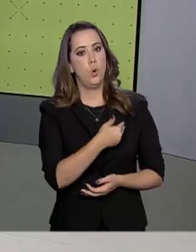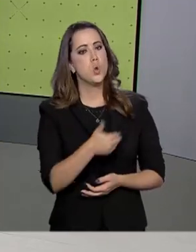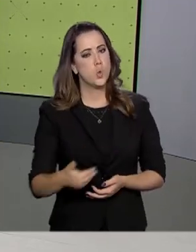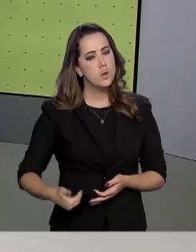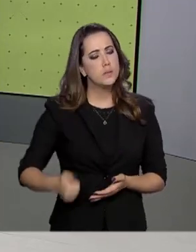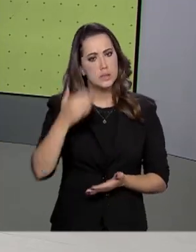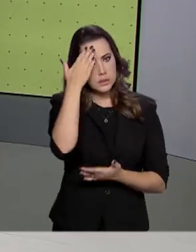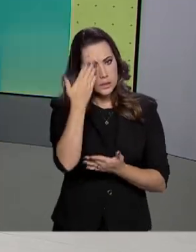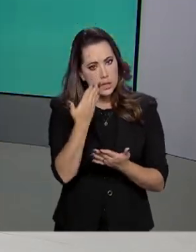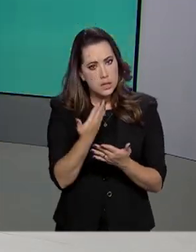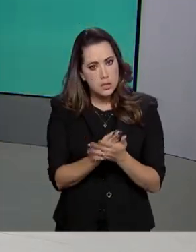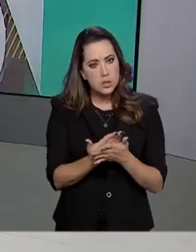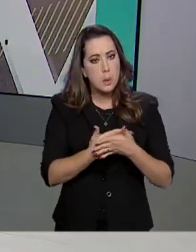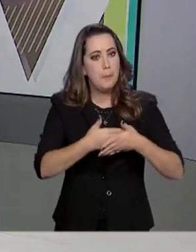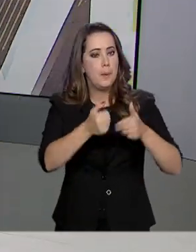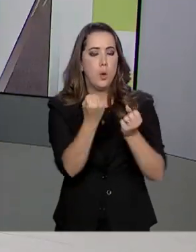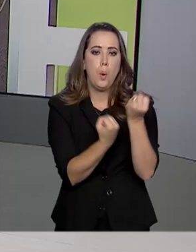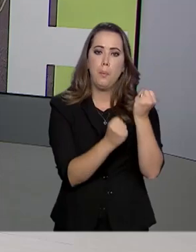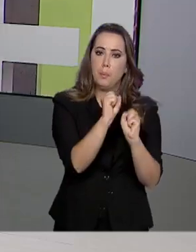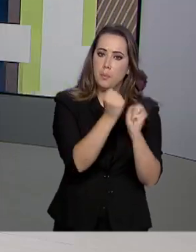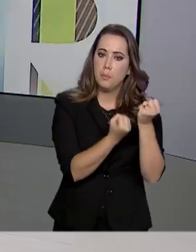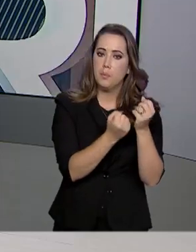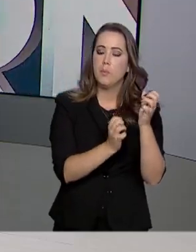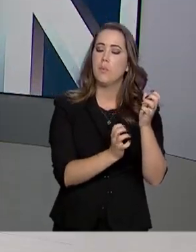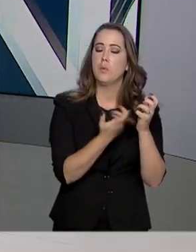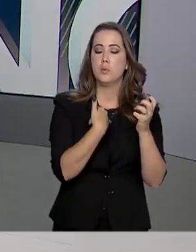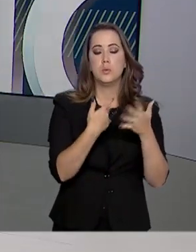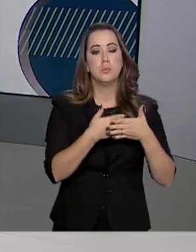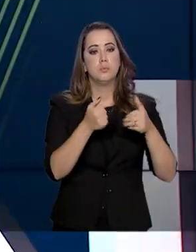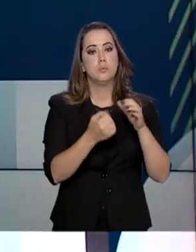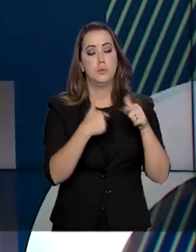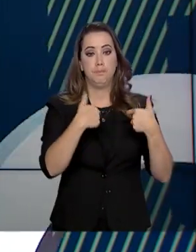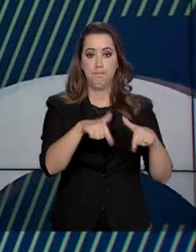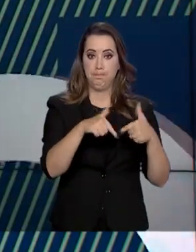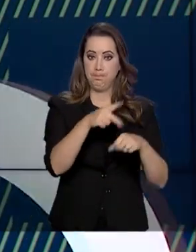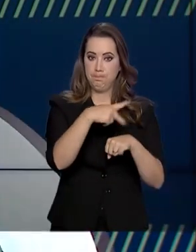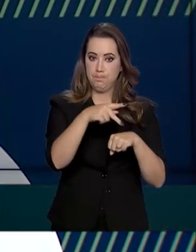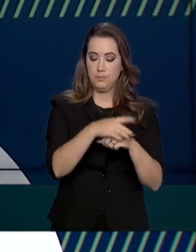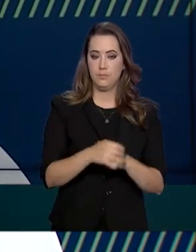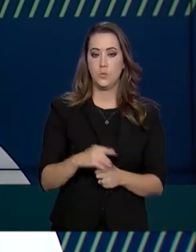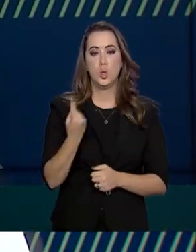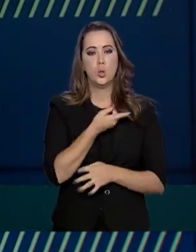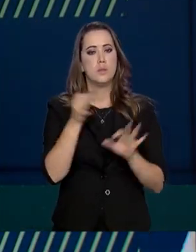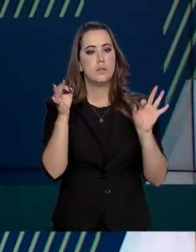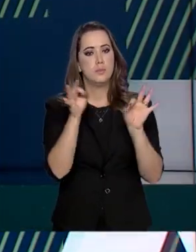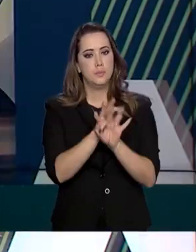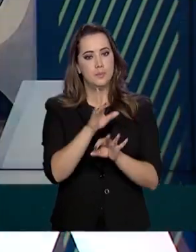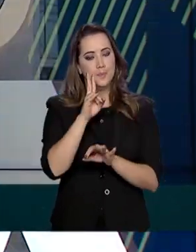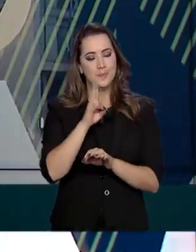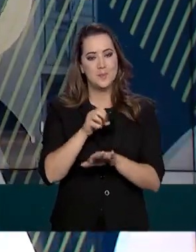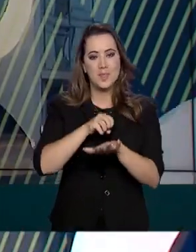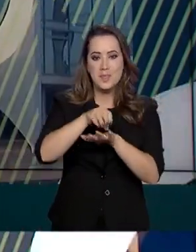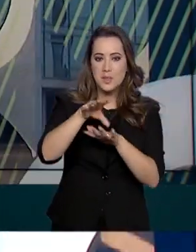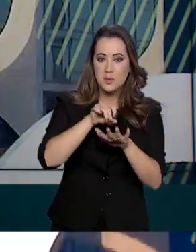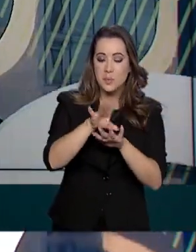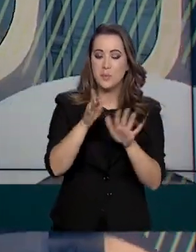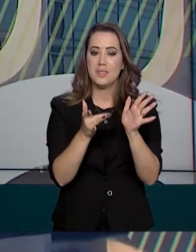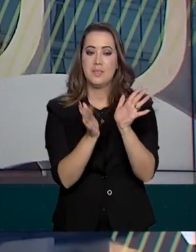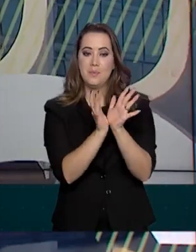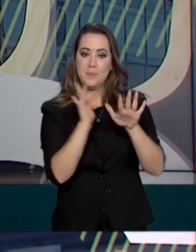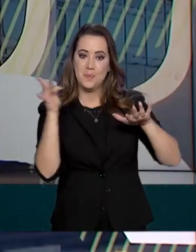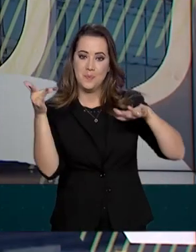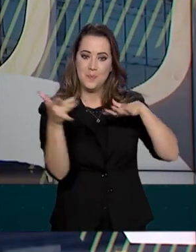a medida representa maior produção e empregos para o país. O governo agora fica por aqui. Continue bem